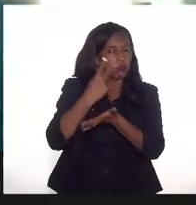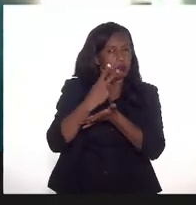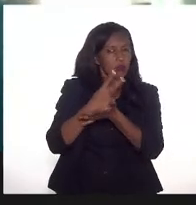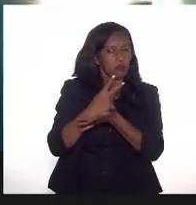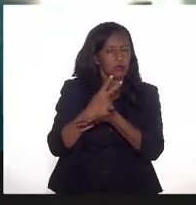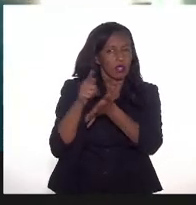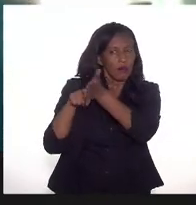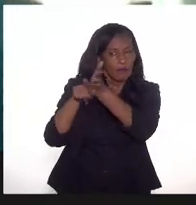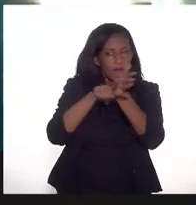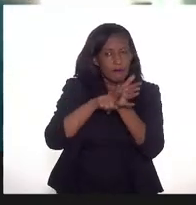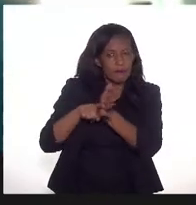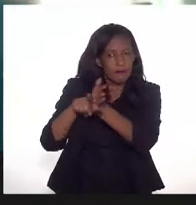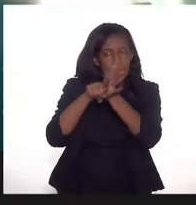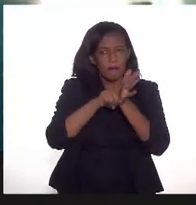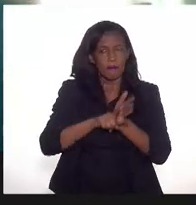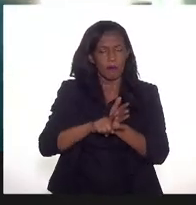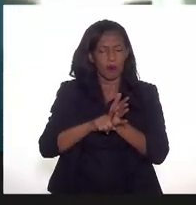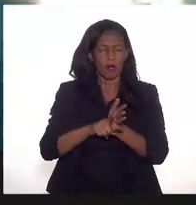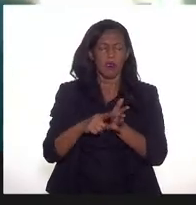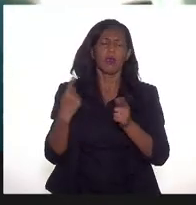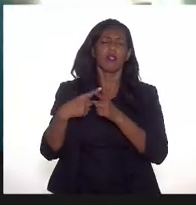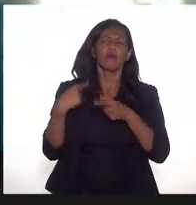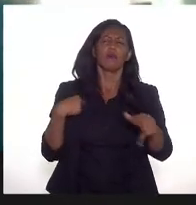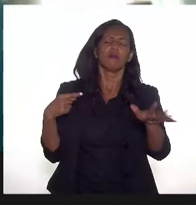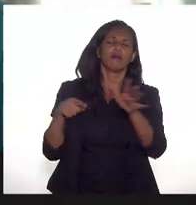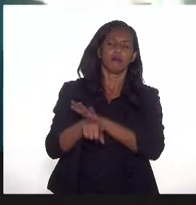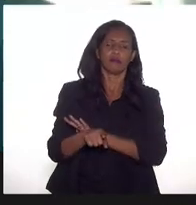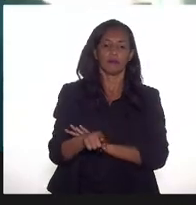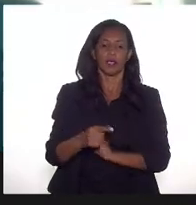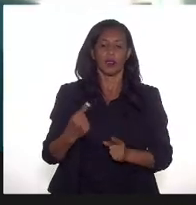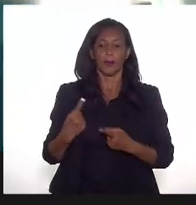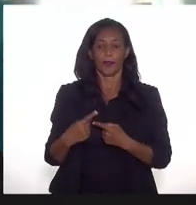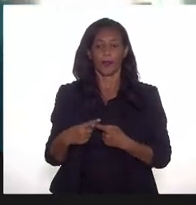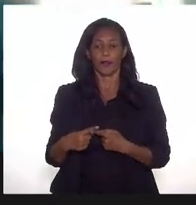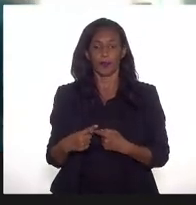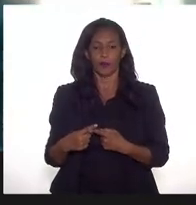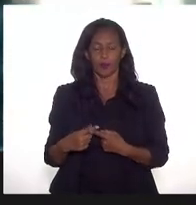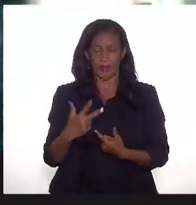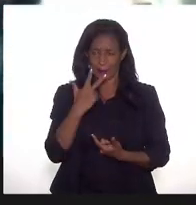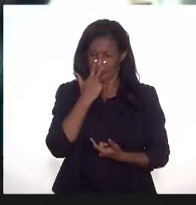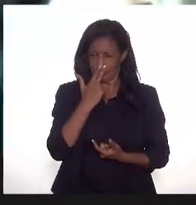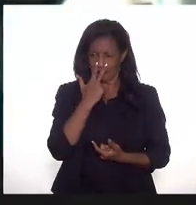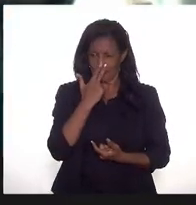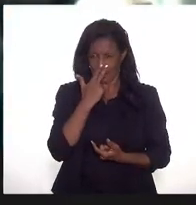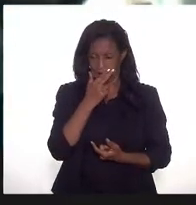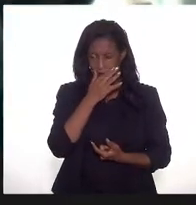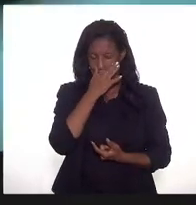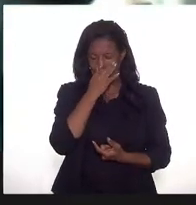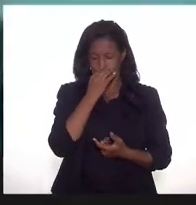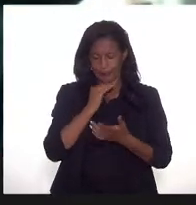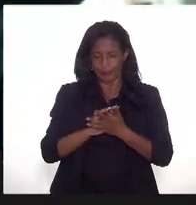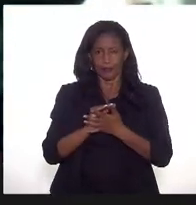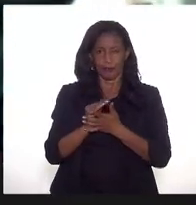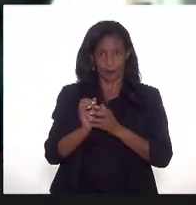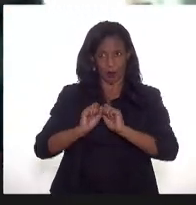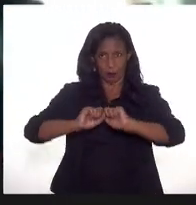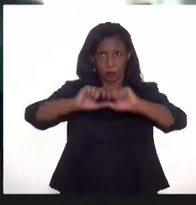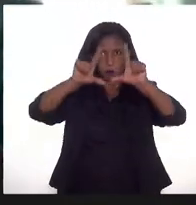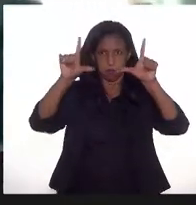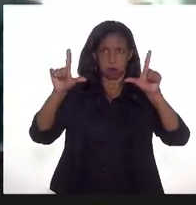pela NP. E por que digo isso? porque o que me parece, baseado nas apresentações,